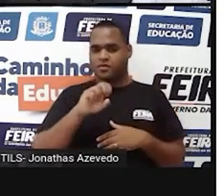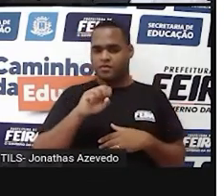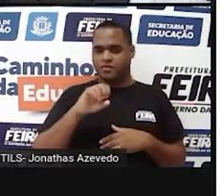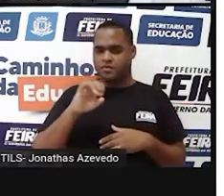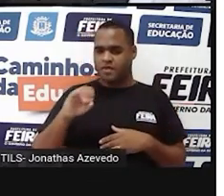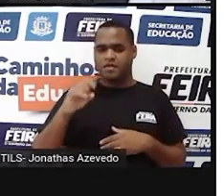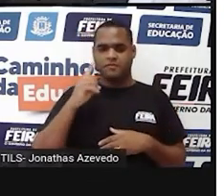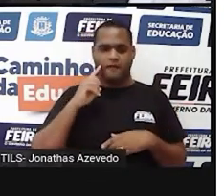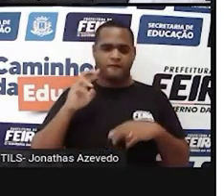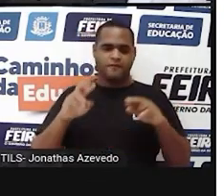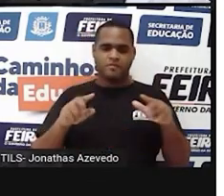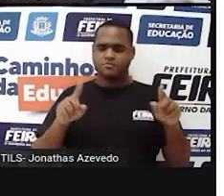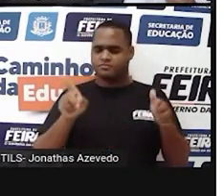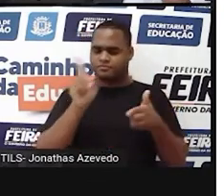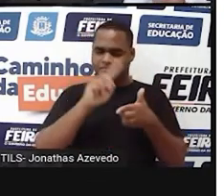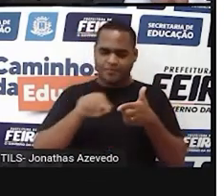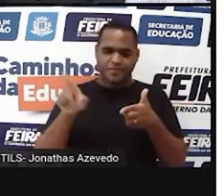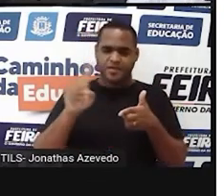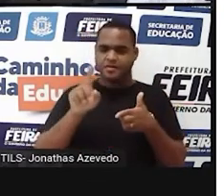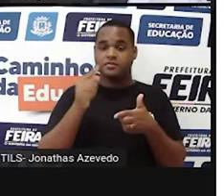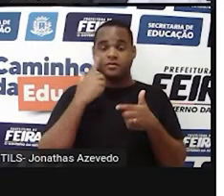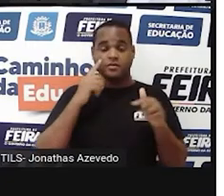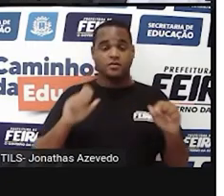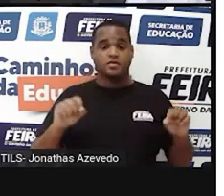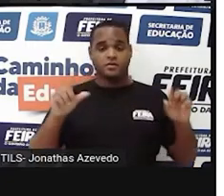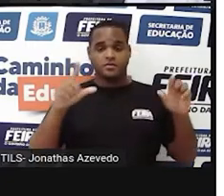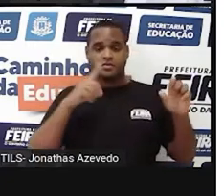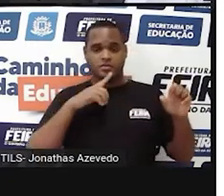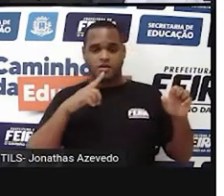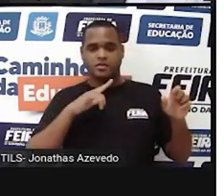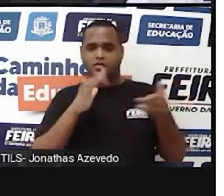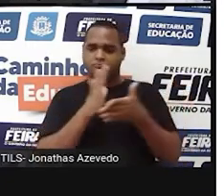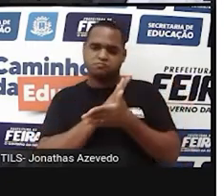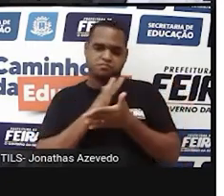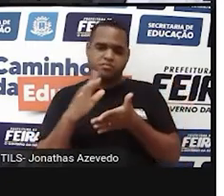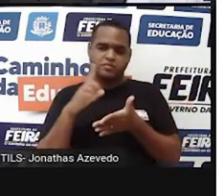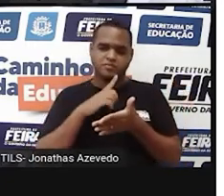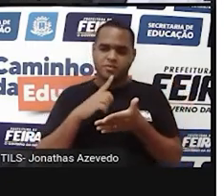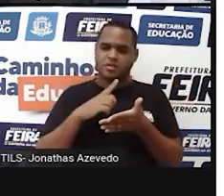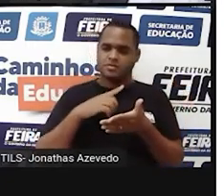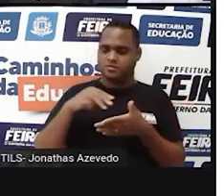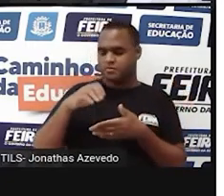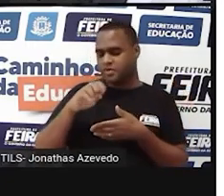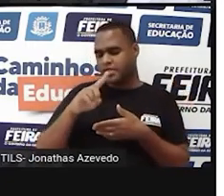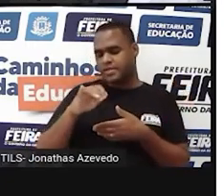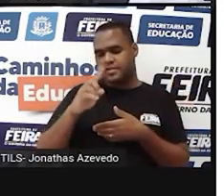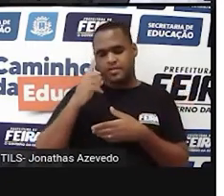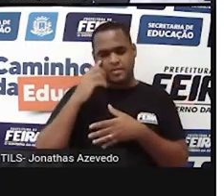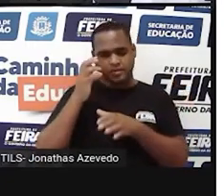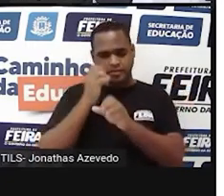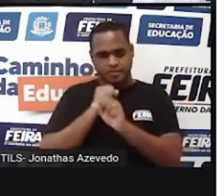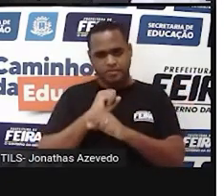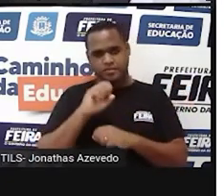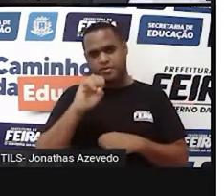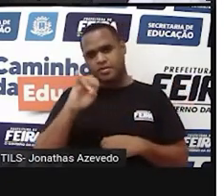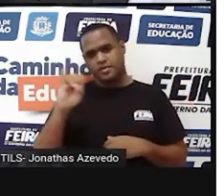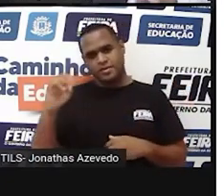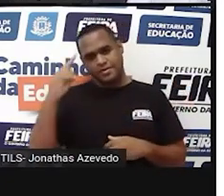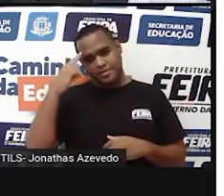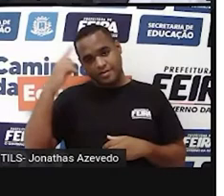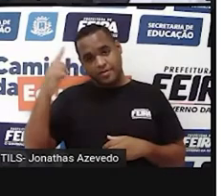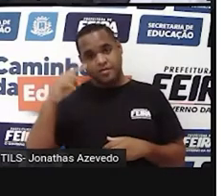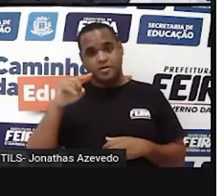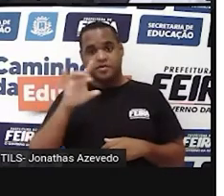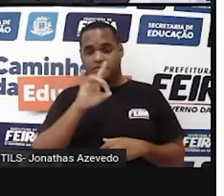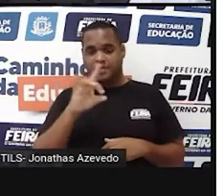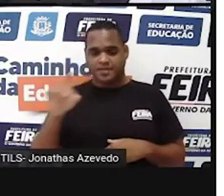Mas não tem problema. Então, aí na tela tem algumas medidas catalogadas pelo SI e com as